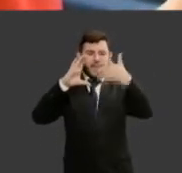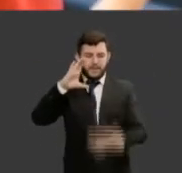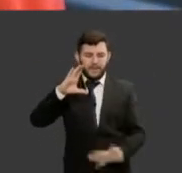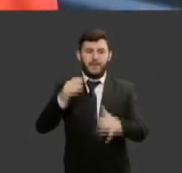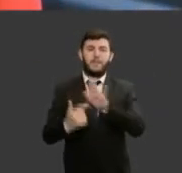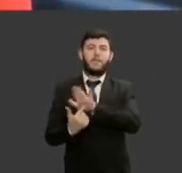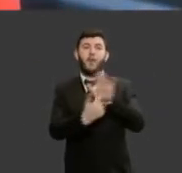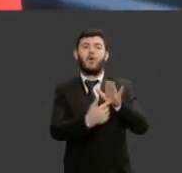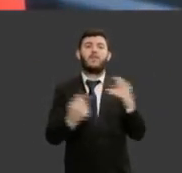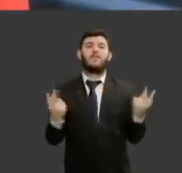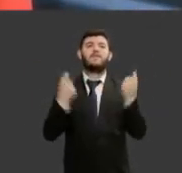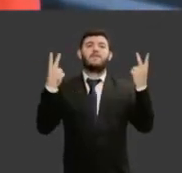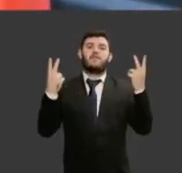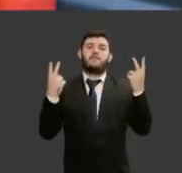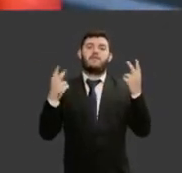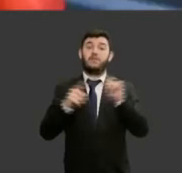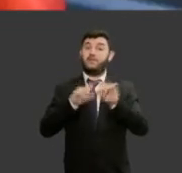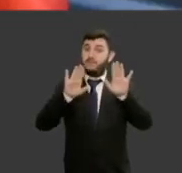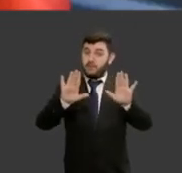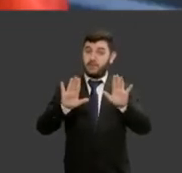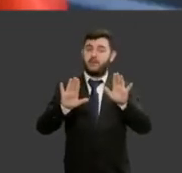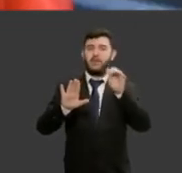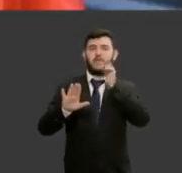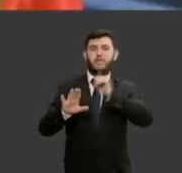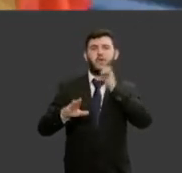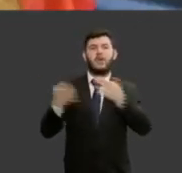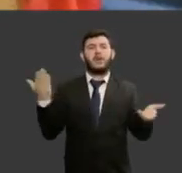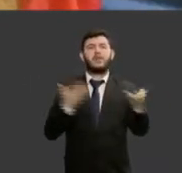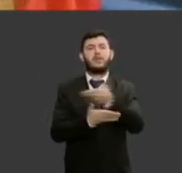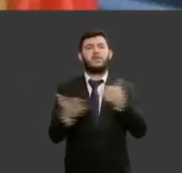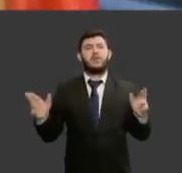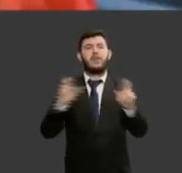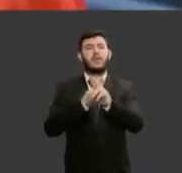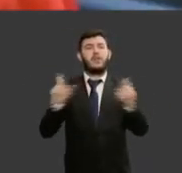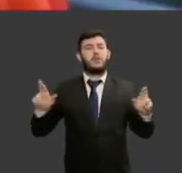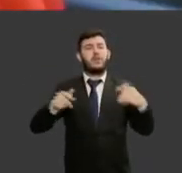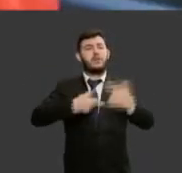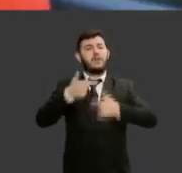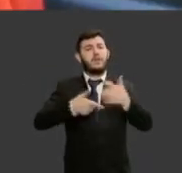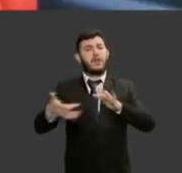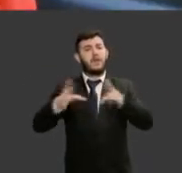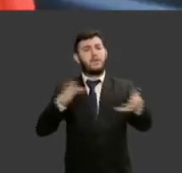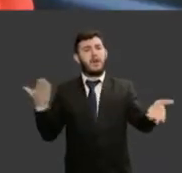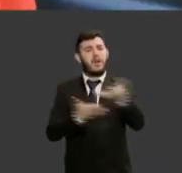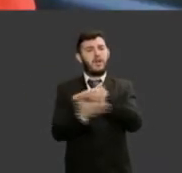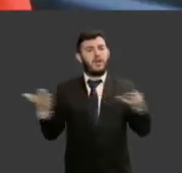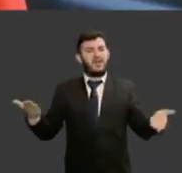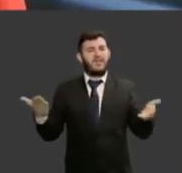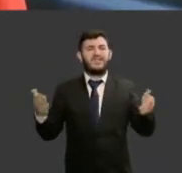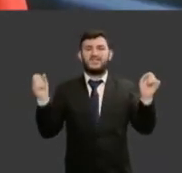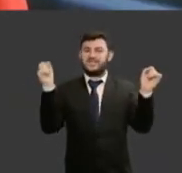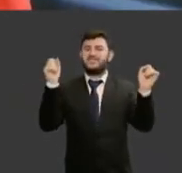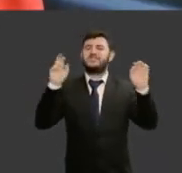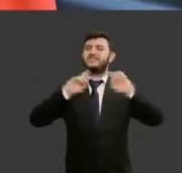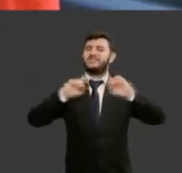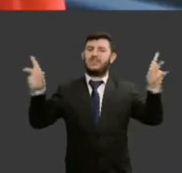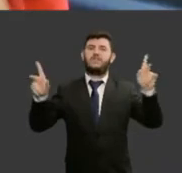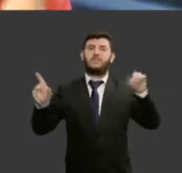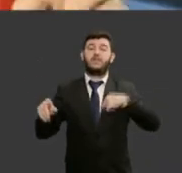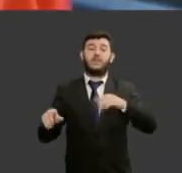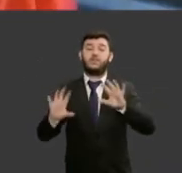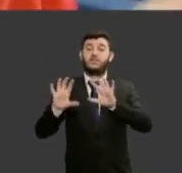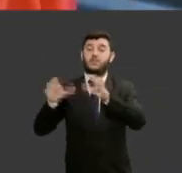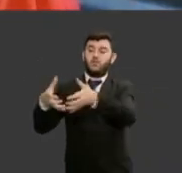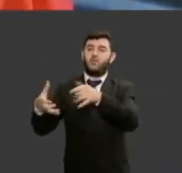oportunidades para as mulheres nos relacionamentos no network ainda é muito diferente do que os homens o